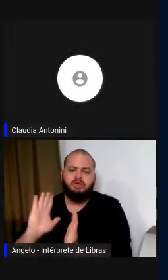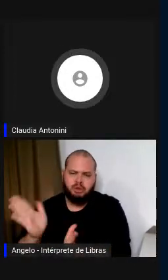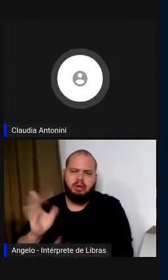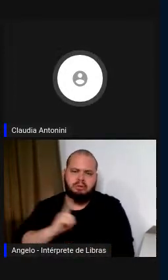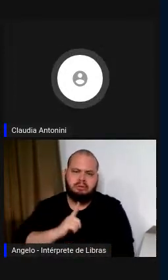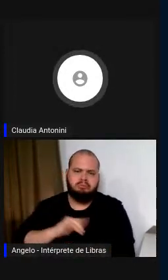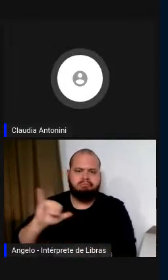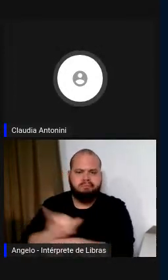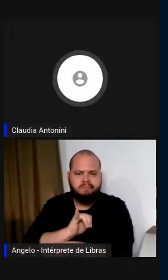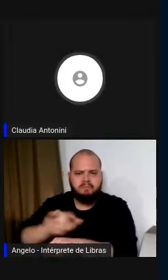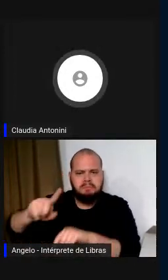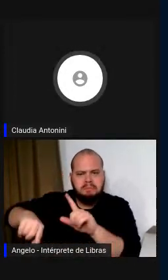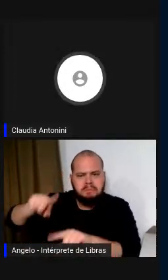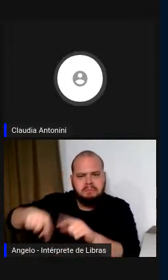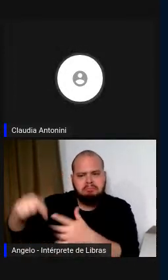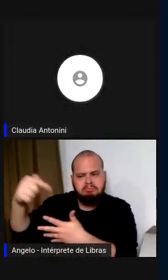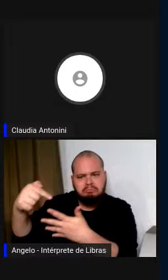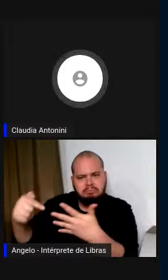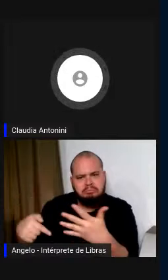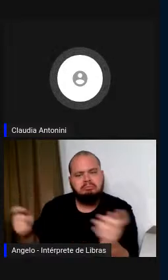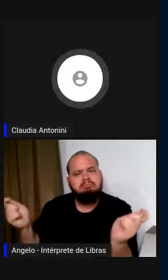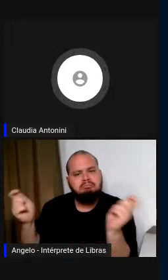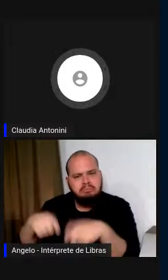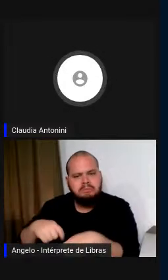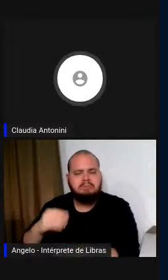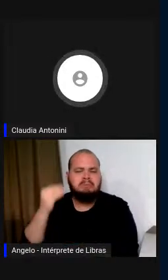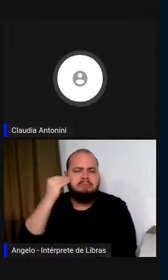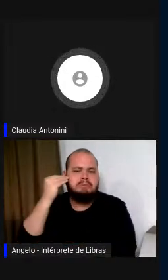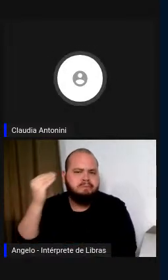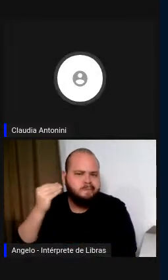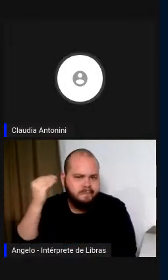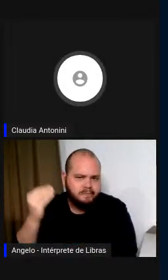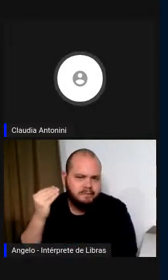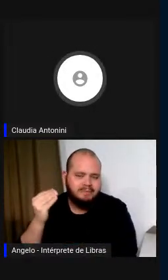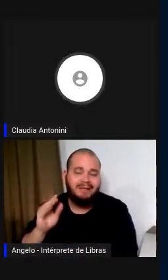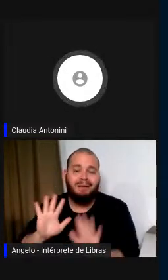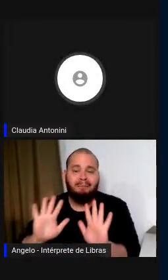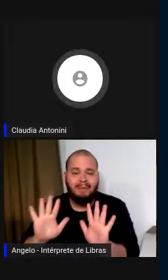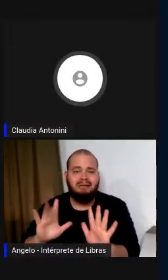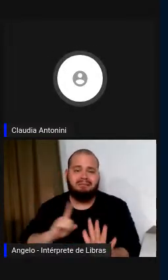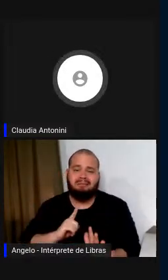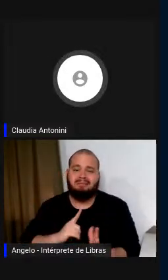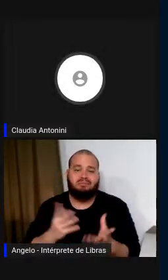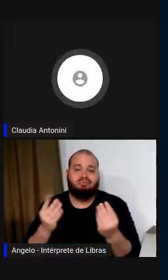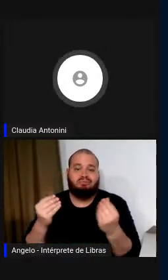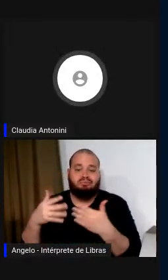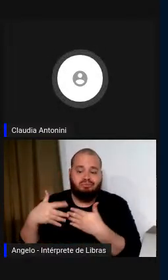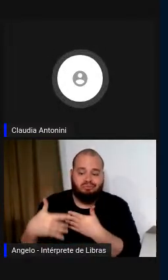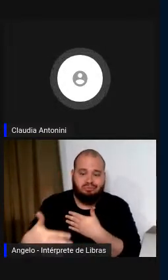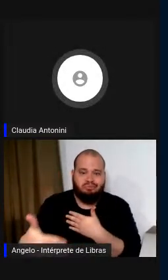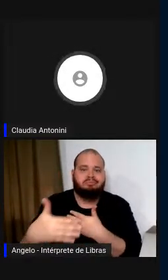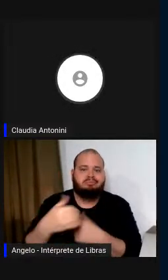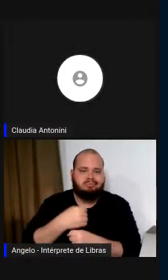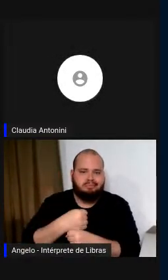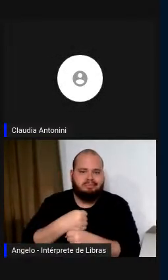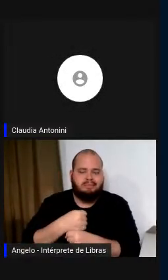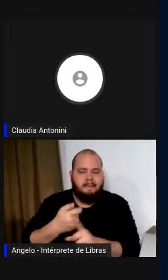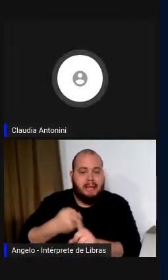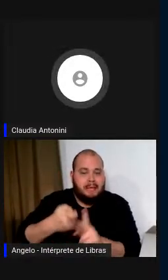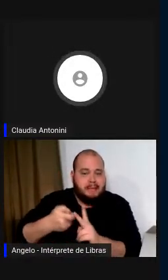que podem ser experimentados, mas tem muitos que chegarão no mercado nos próximos meses. Temos também,